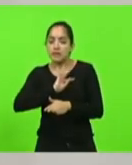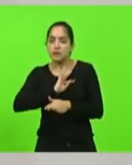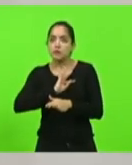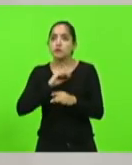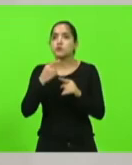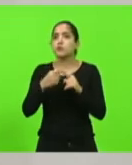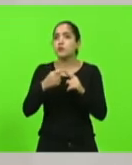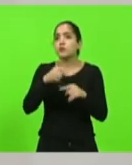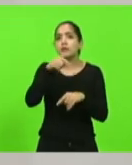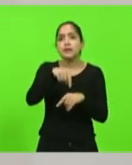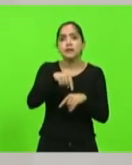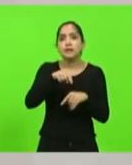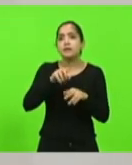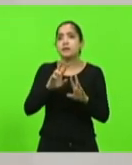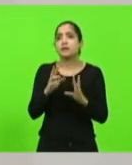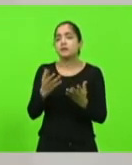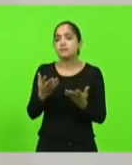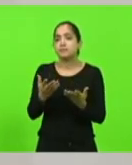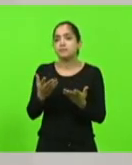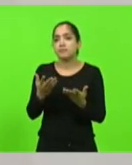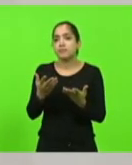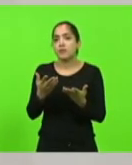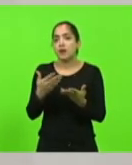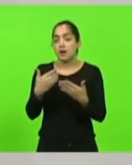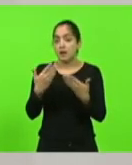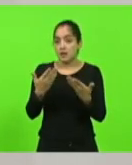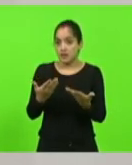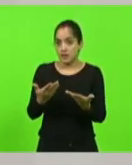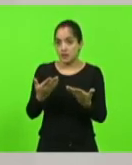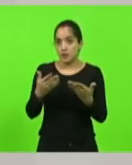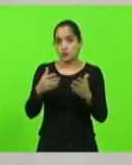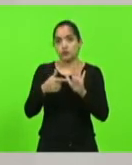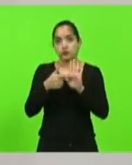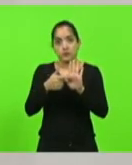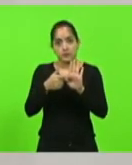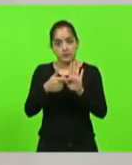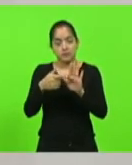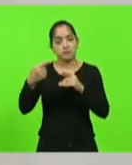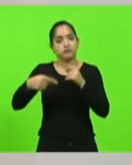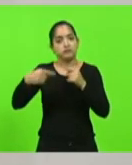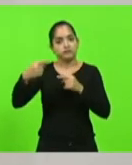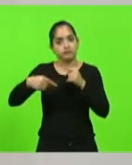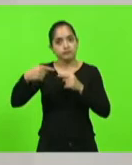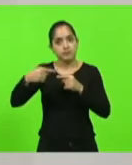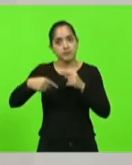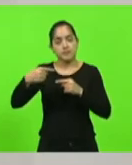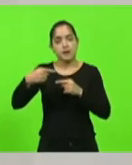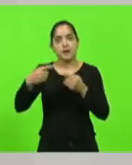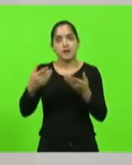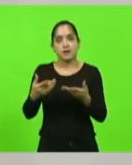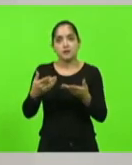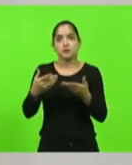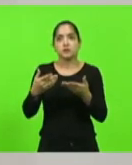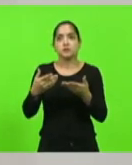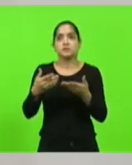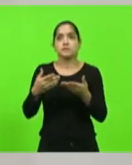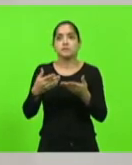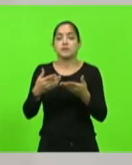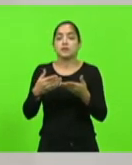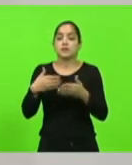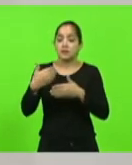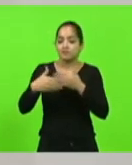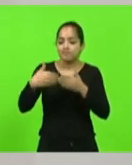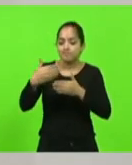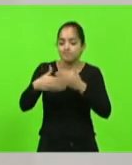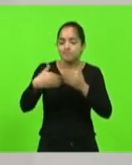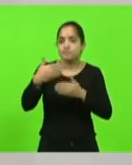Santa Catarina será submetida a isso? E eu estou trazendo esse debate porque nós estamos nos afunilando no tempo. O